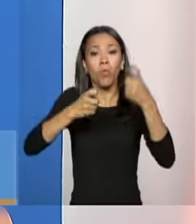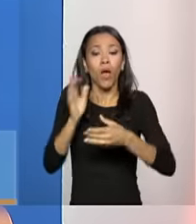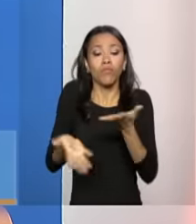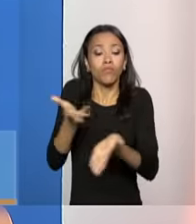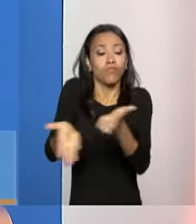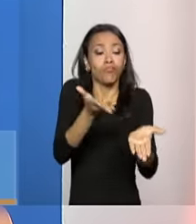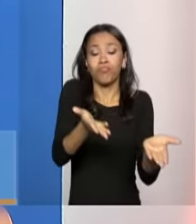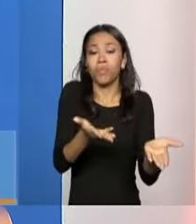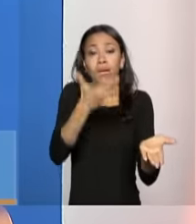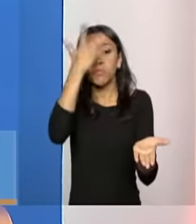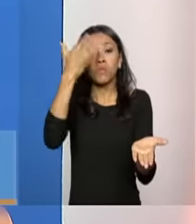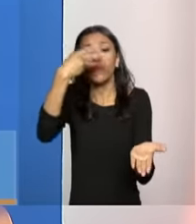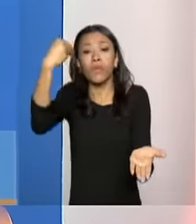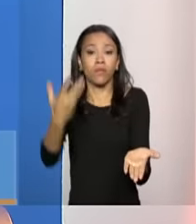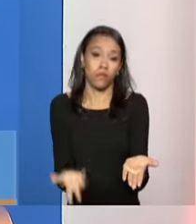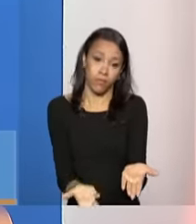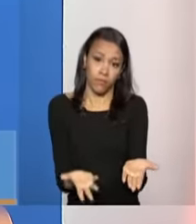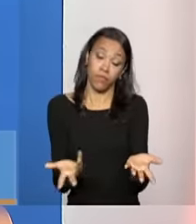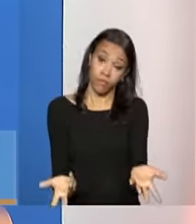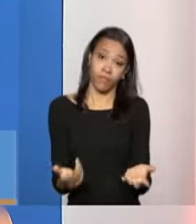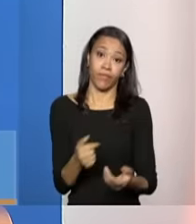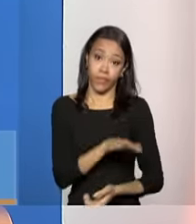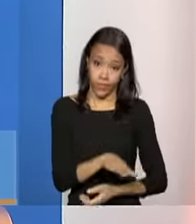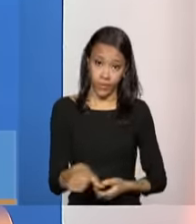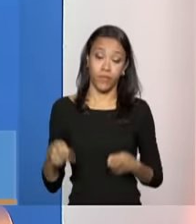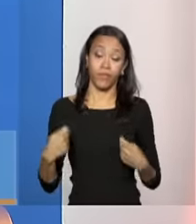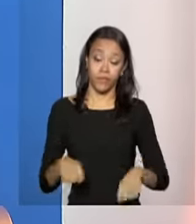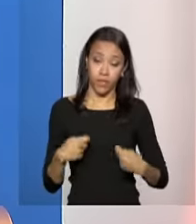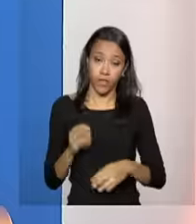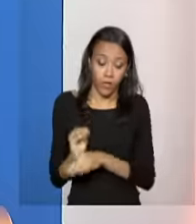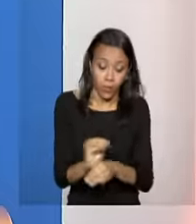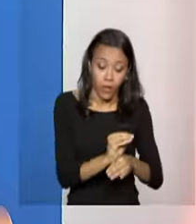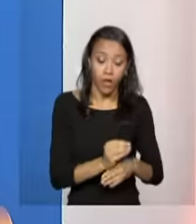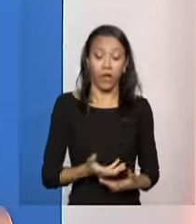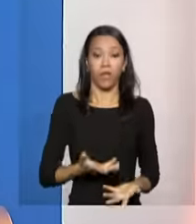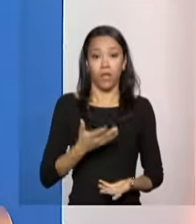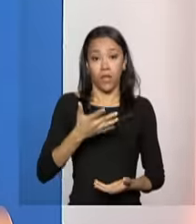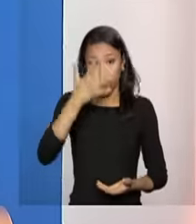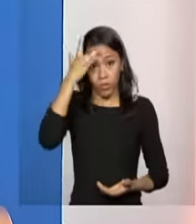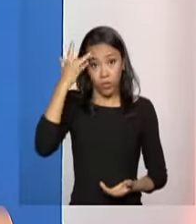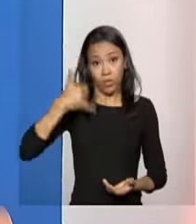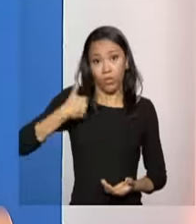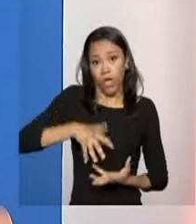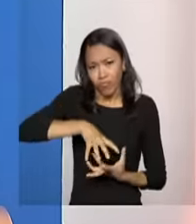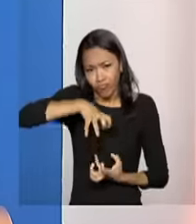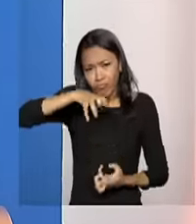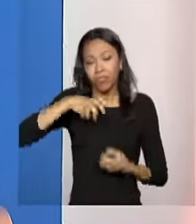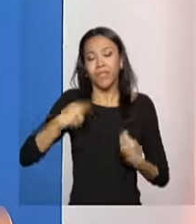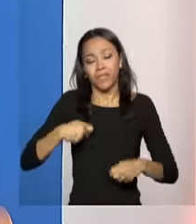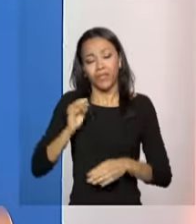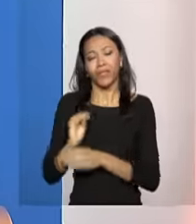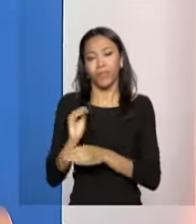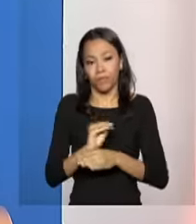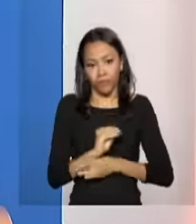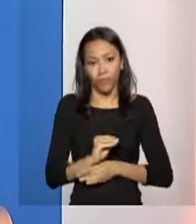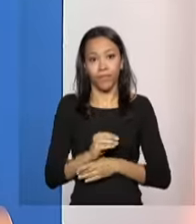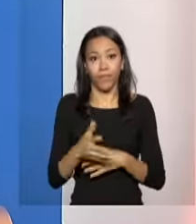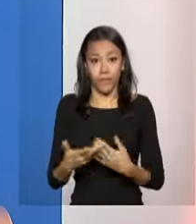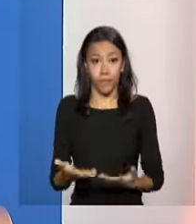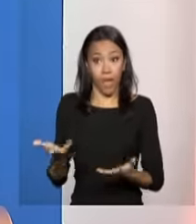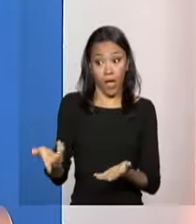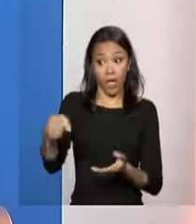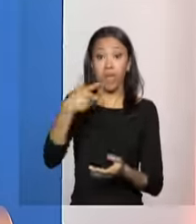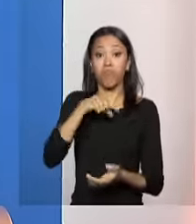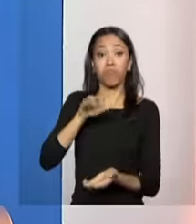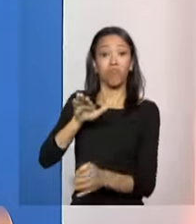na nossa vida. Então, as crianças precisam de cuidados de adultos, as pessoas mais velhas precisam de cuidados de adultos. Aí entra o CRES,